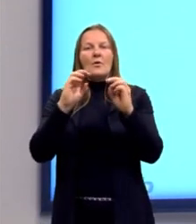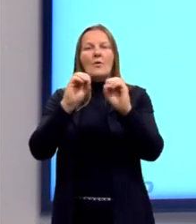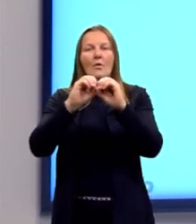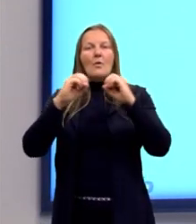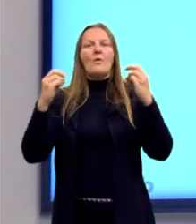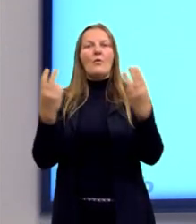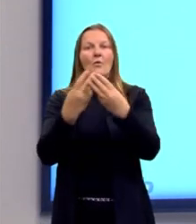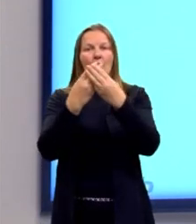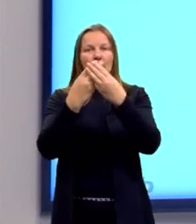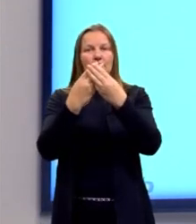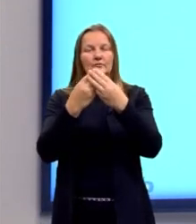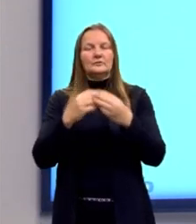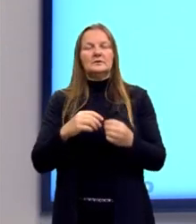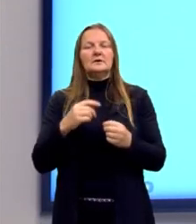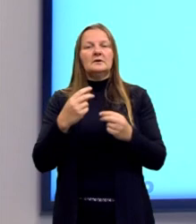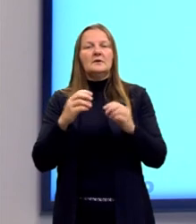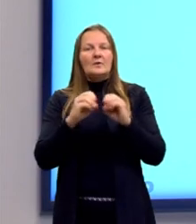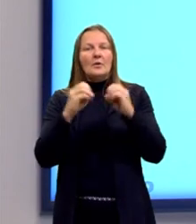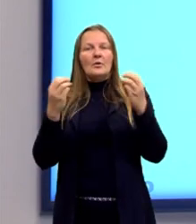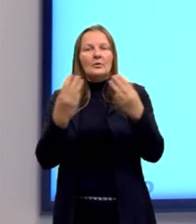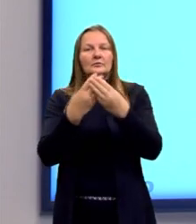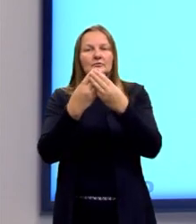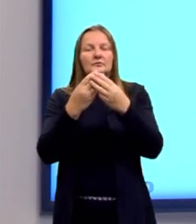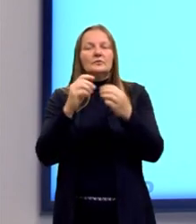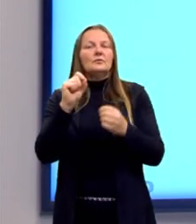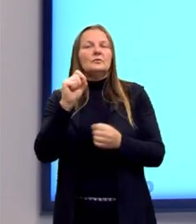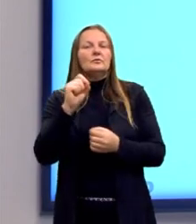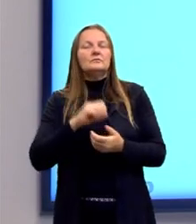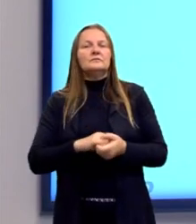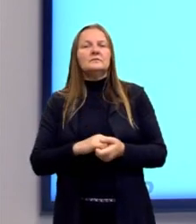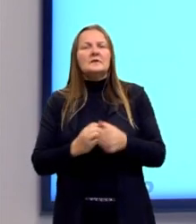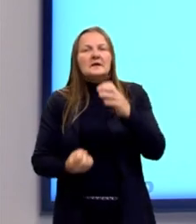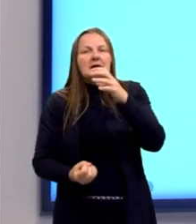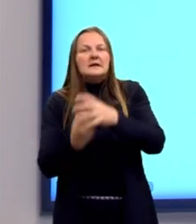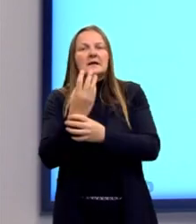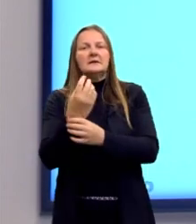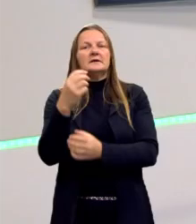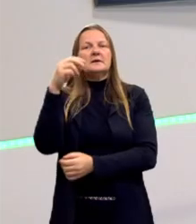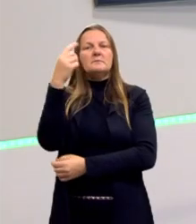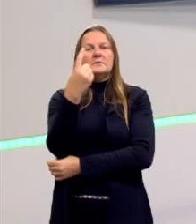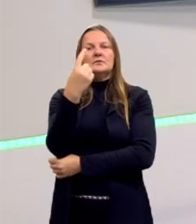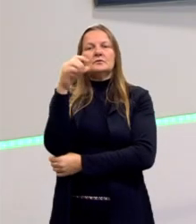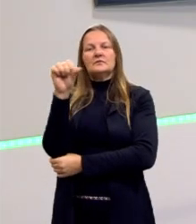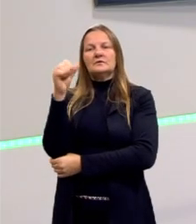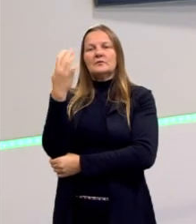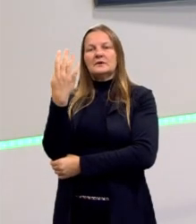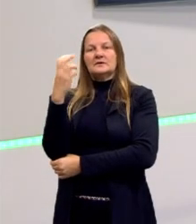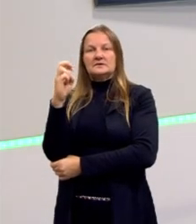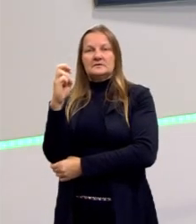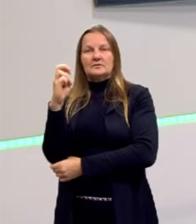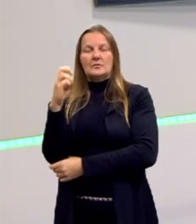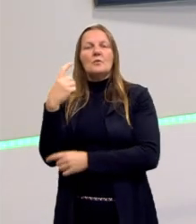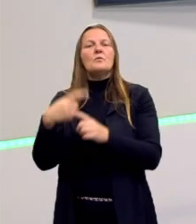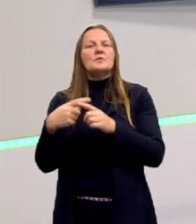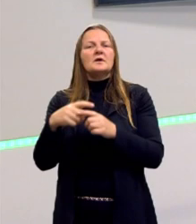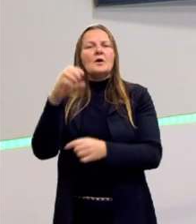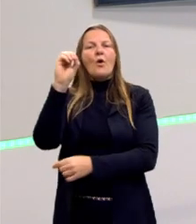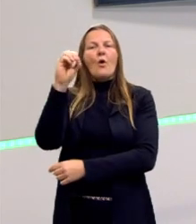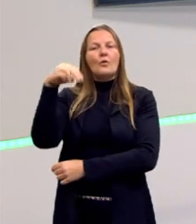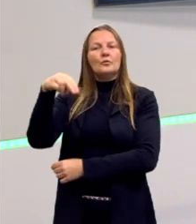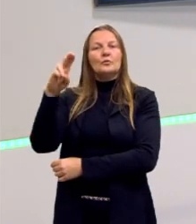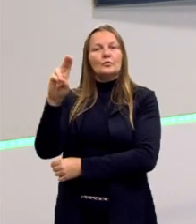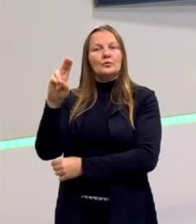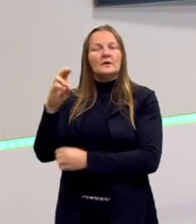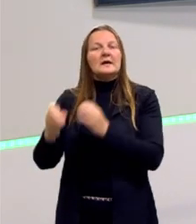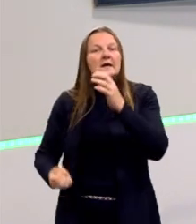falamos antes é uma primeira fase. Então, com a criação da ONU, a ONU é criada em 1945. Por que a ONU é criada nesse período?